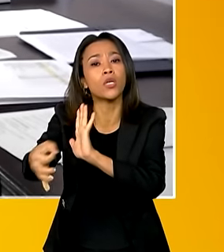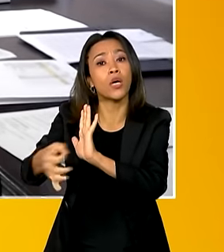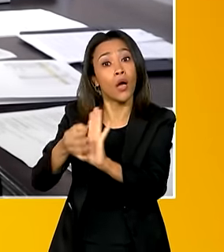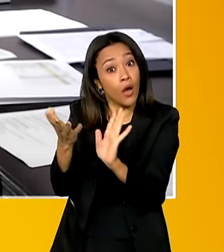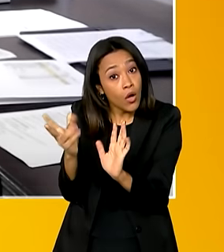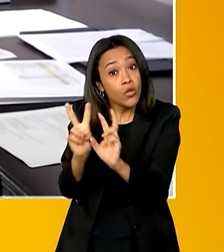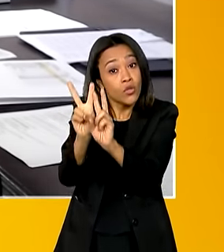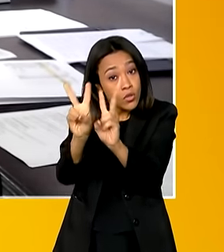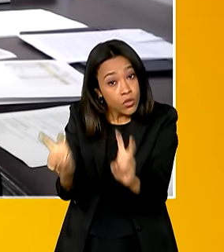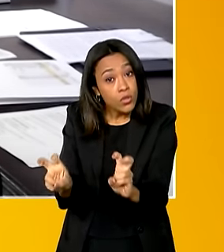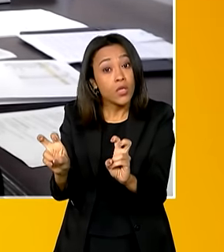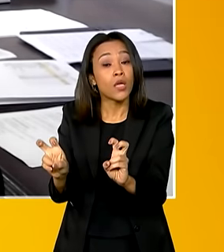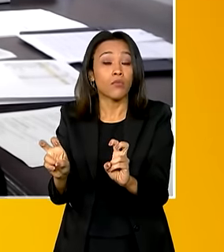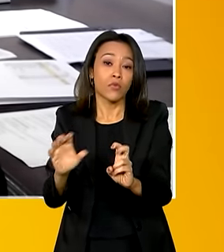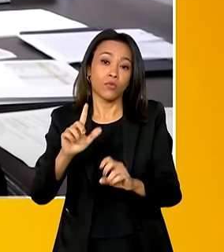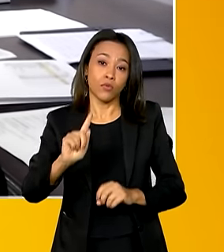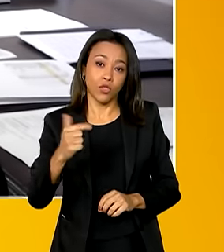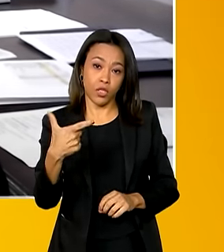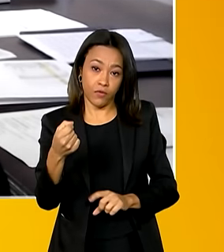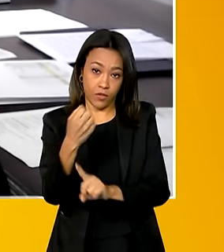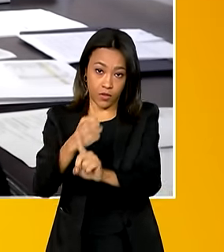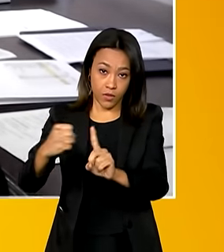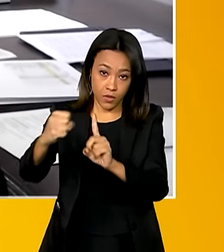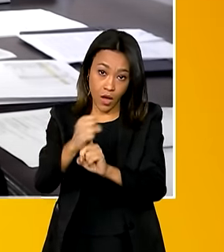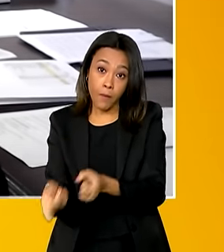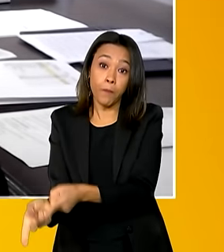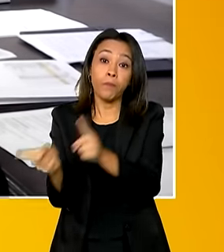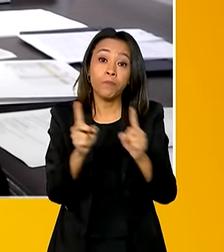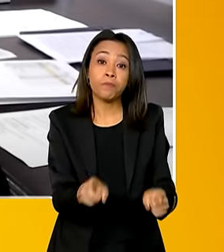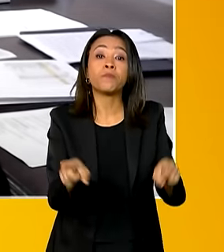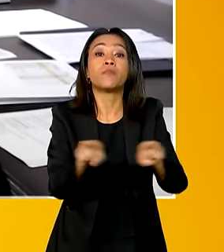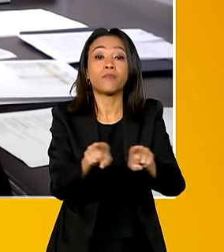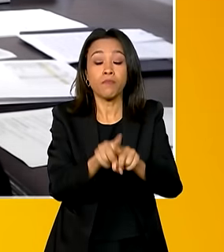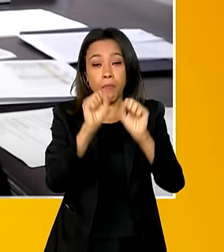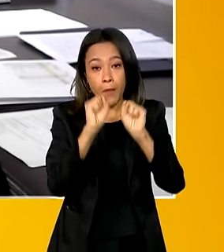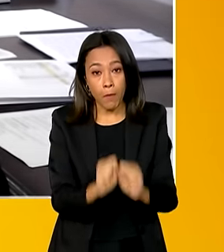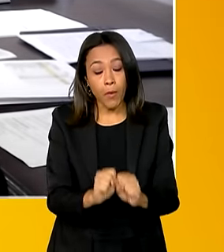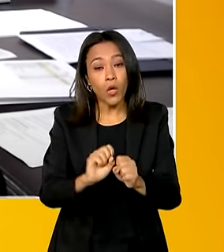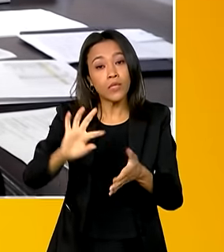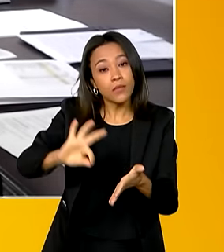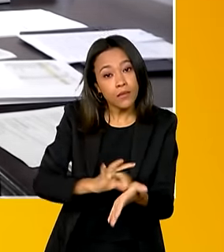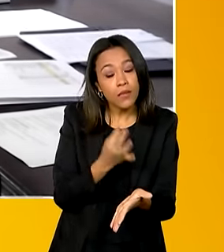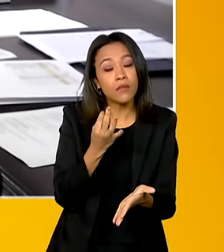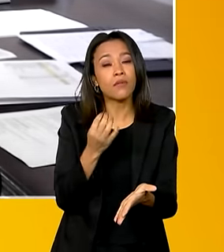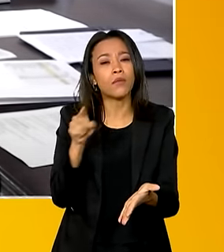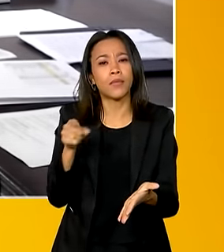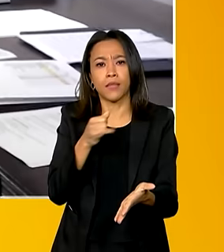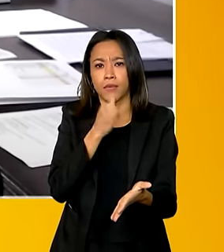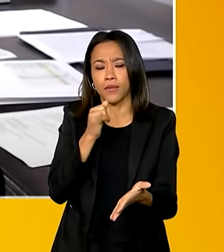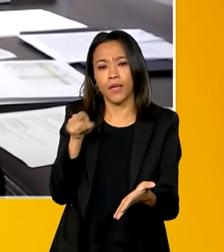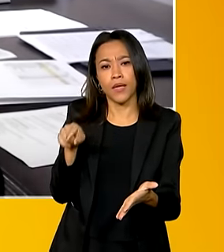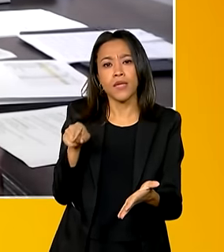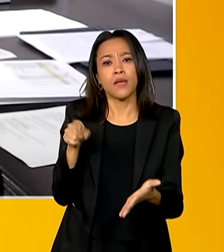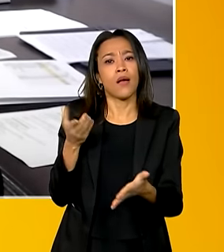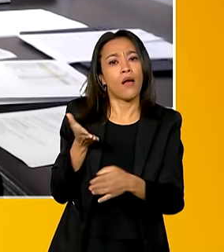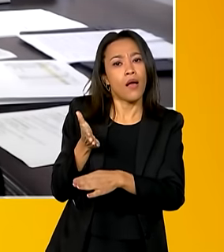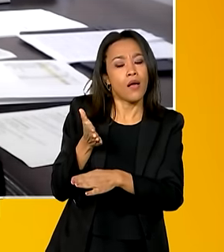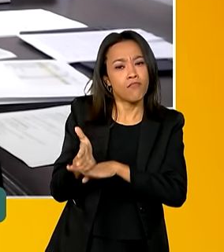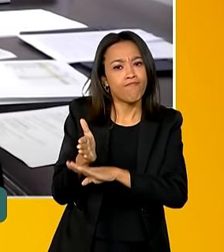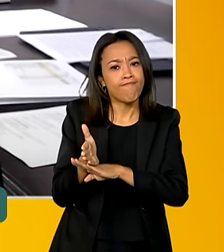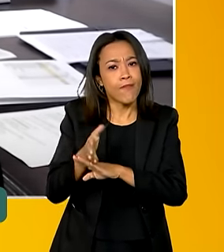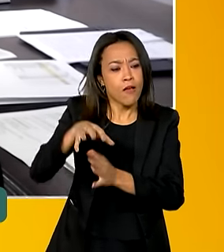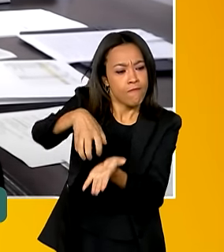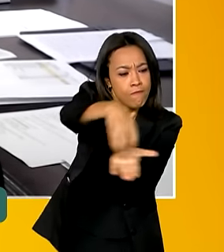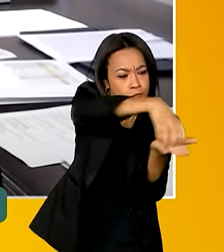do G20 Social. Também você pode inscrever atividades autogestionadas de redes da sociedade